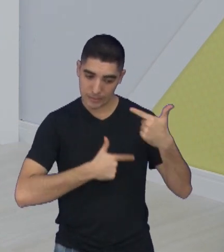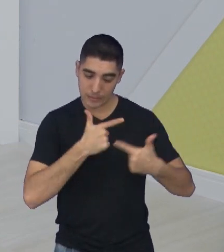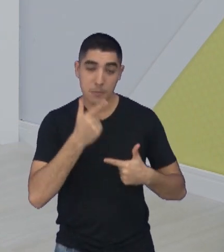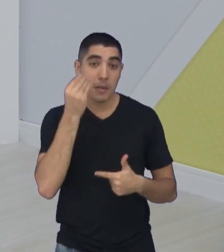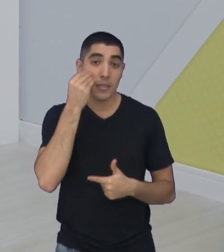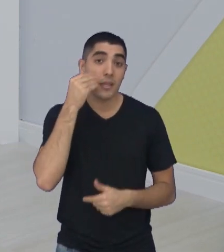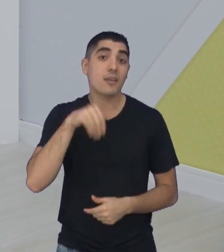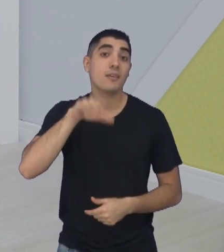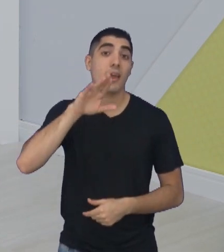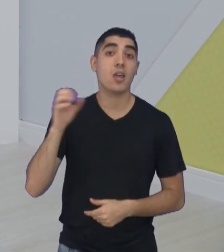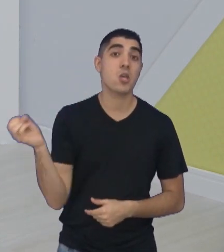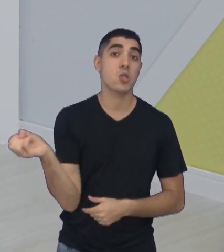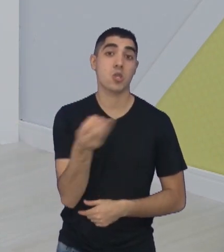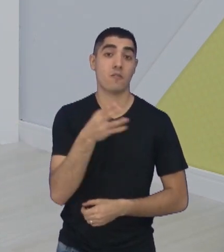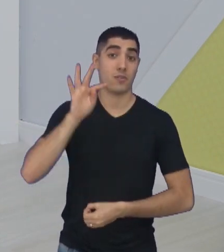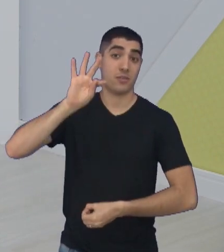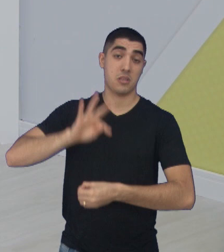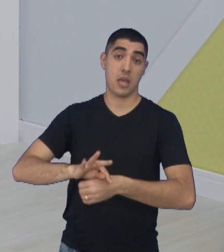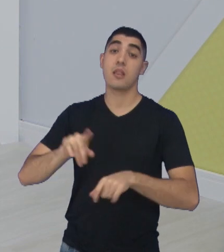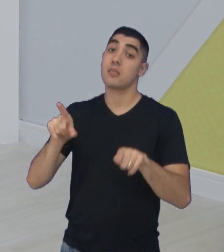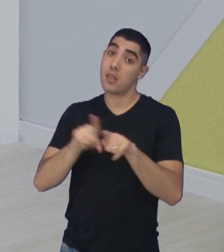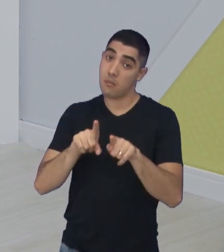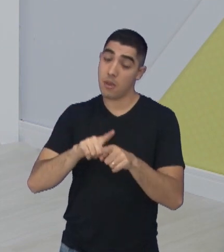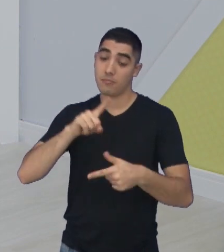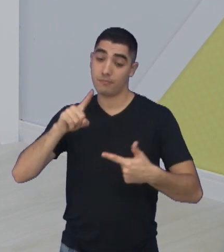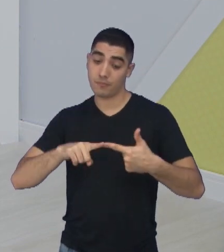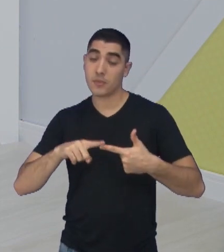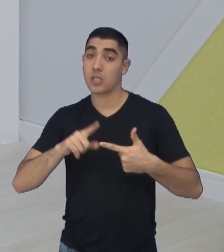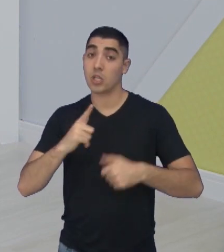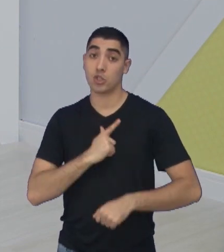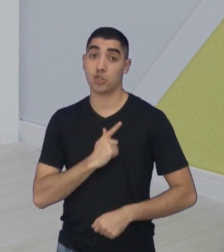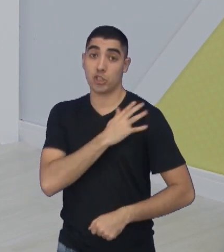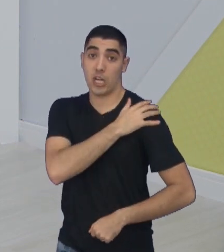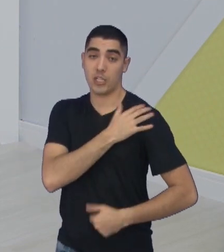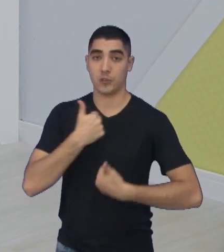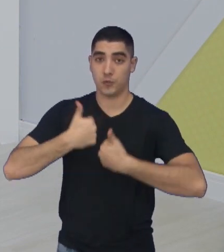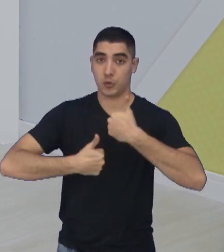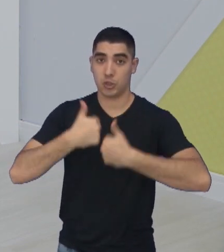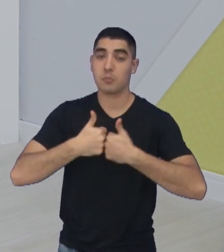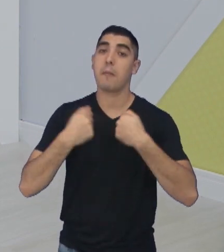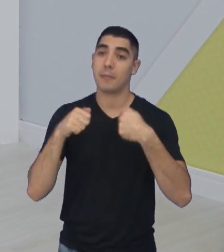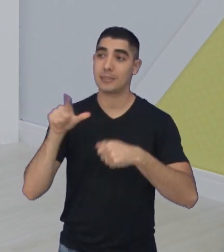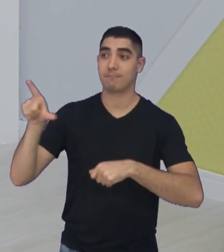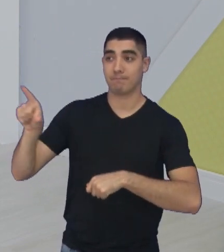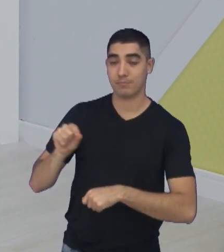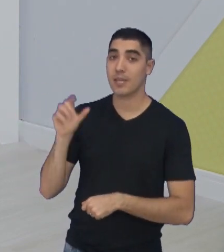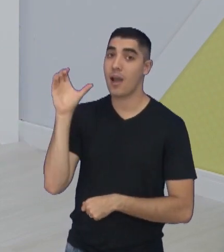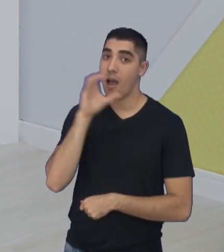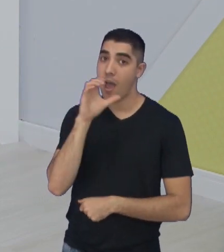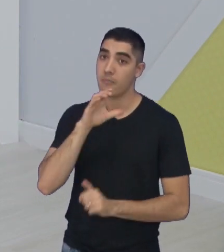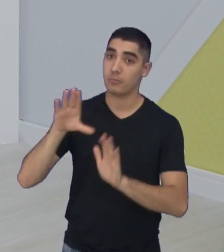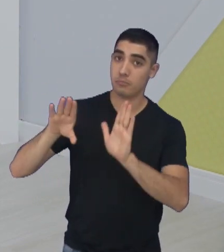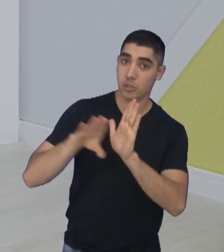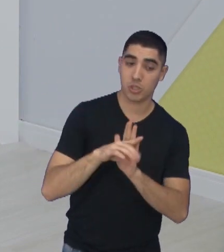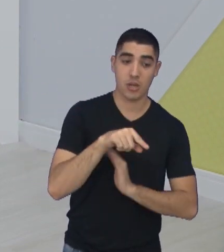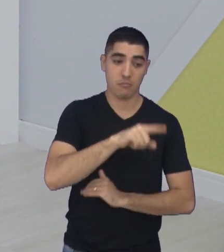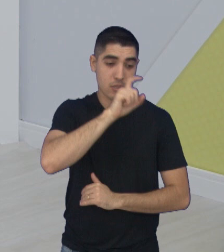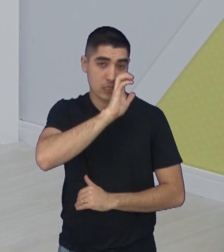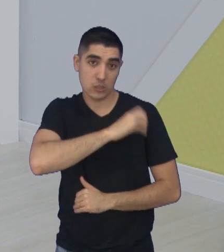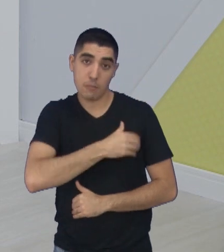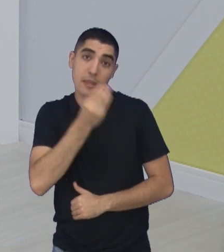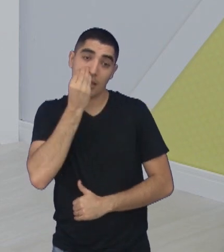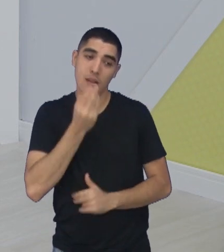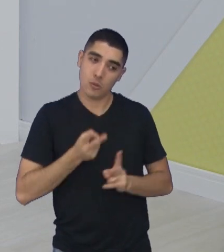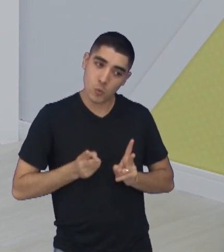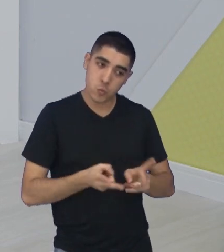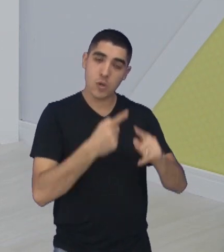técnico que foi embora, e talvez até um gerente de futebol, para assumir aí também o São José, acho que é importante, já pensando também no trabalho para a Série A2,